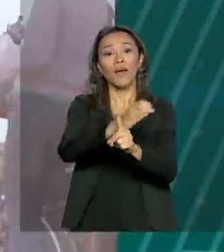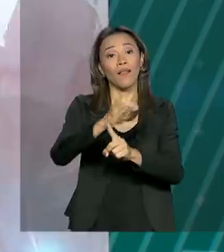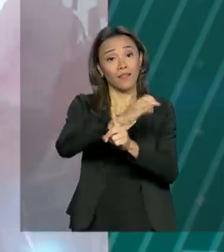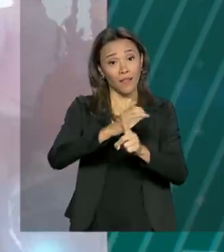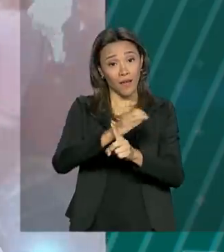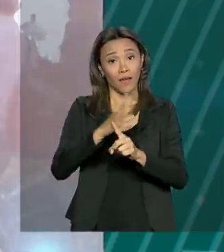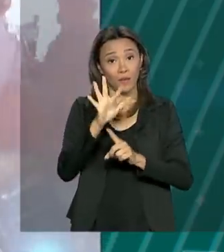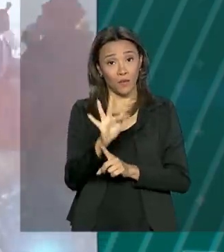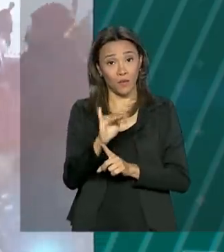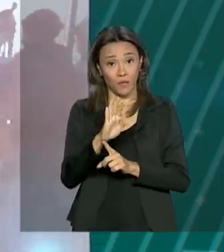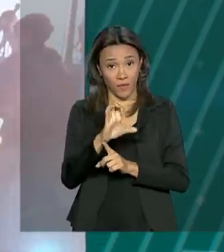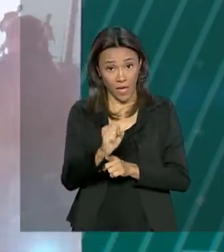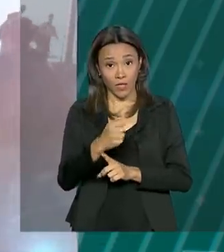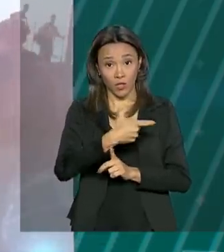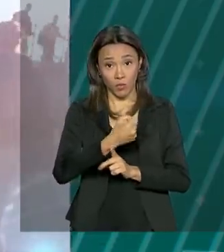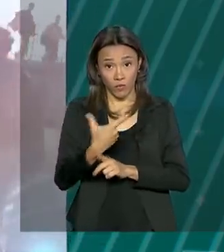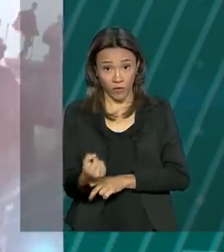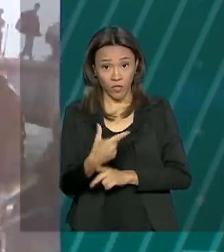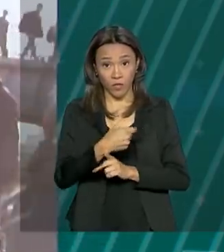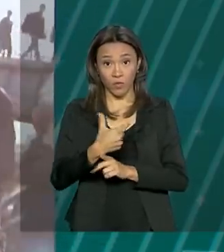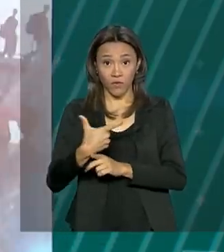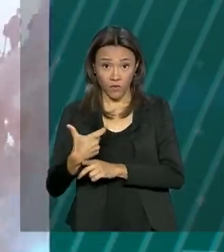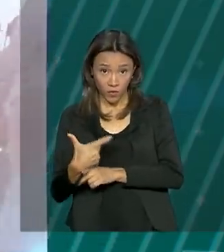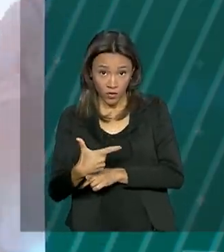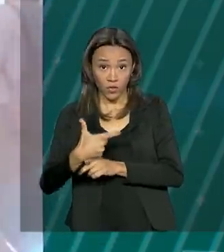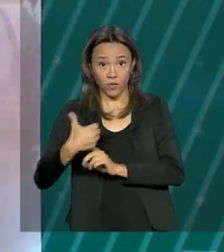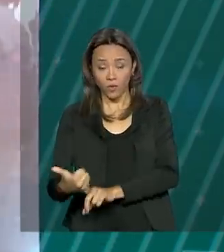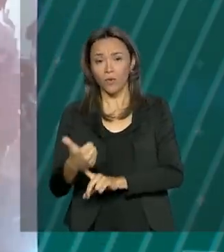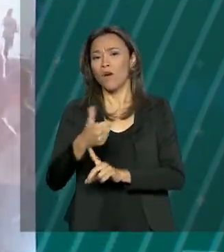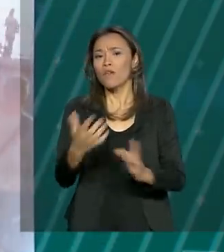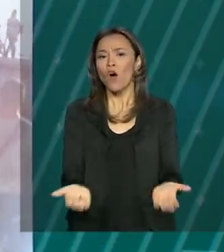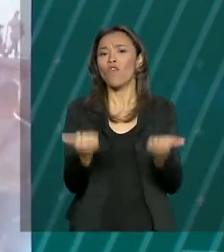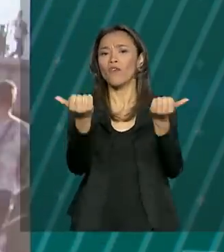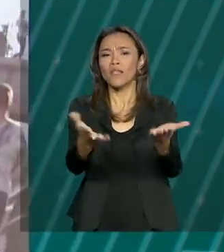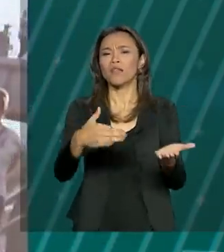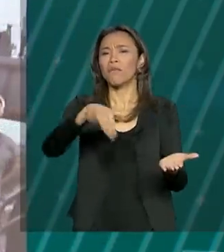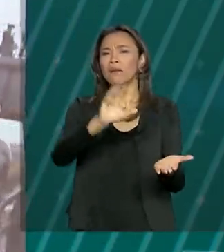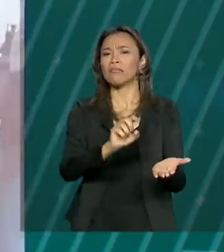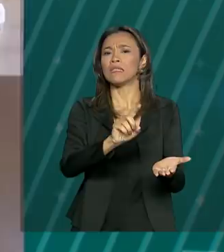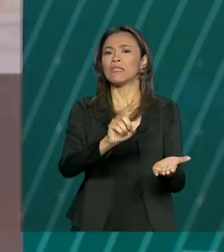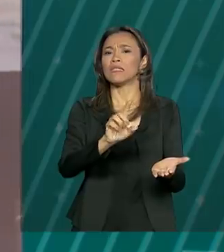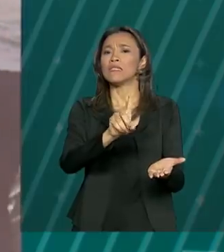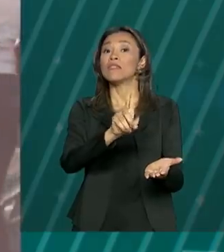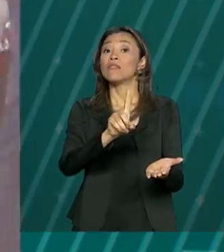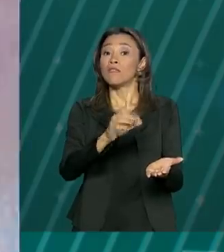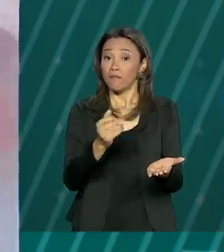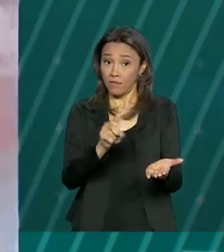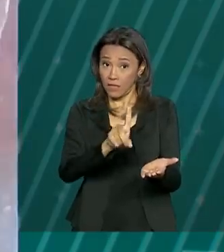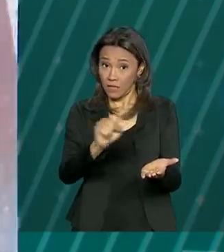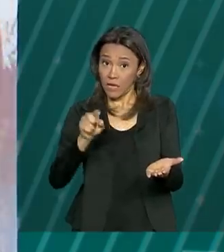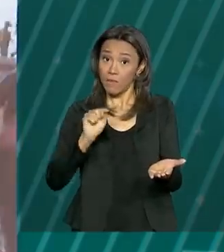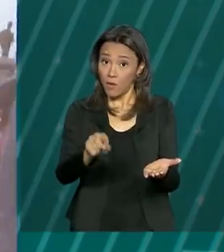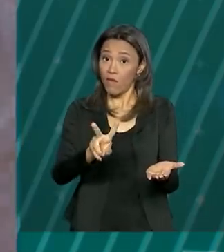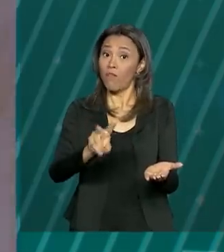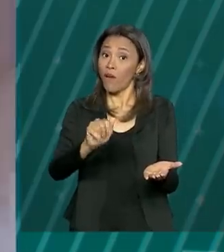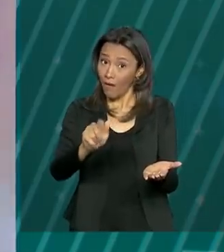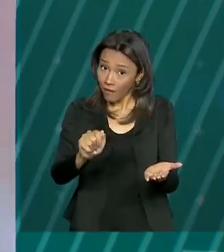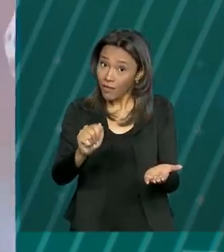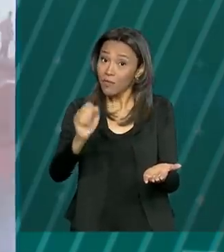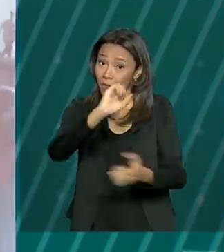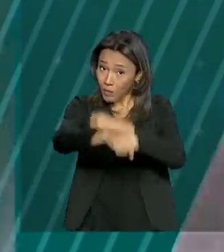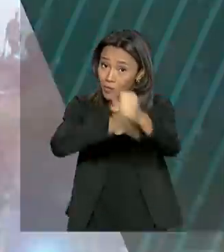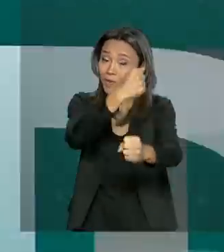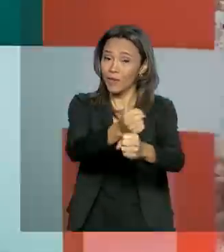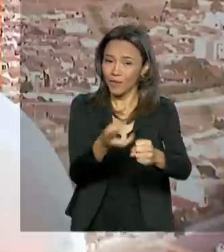2020 e 2021. Vão ser ofertadas 100 mil vagas para o financiamento estudantil no ano que vem.